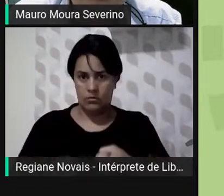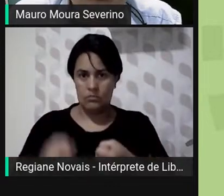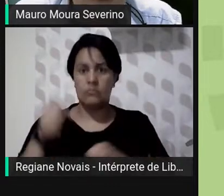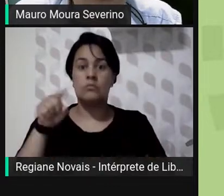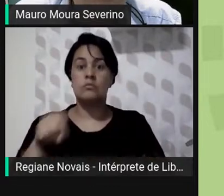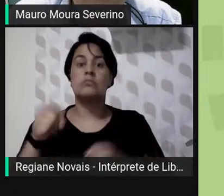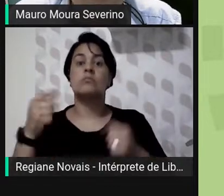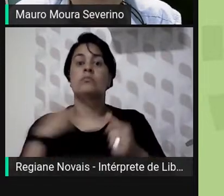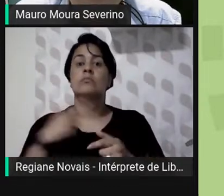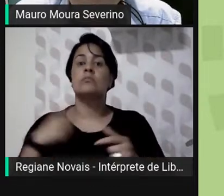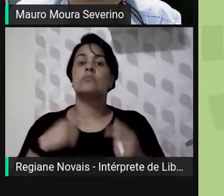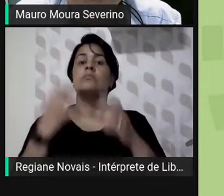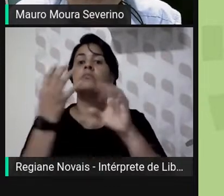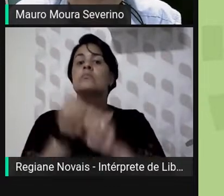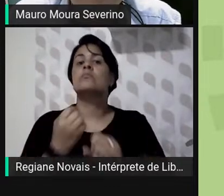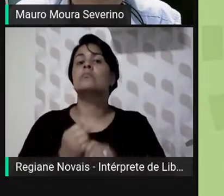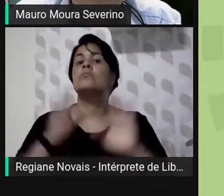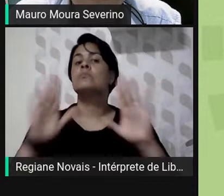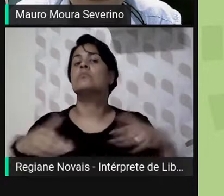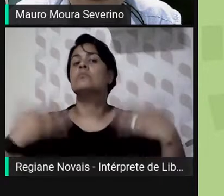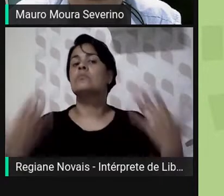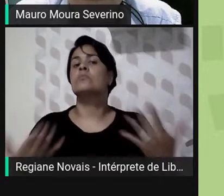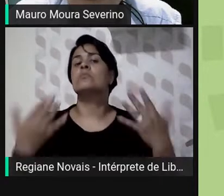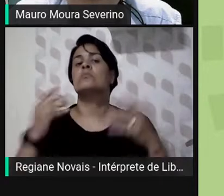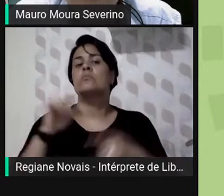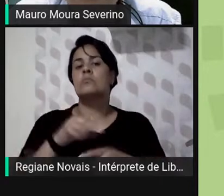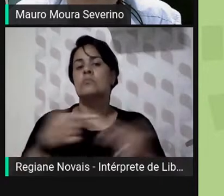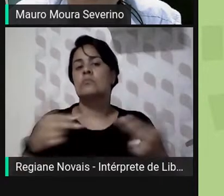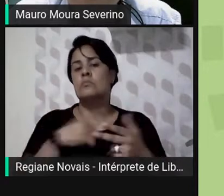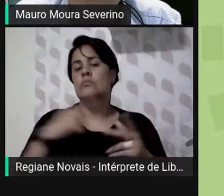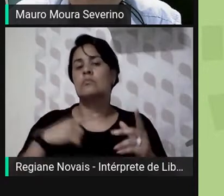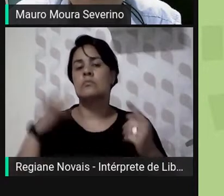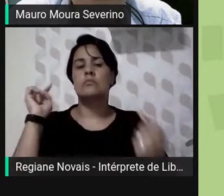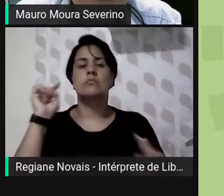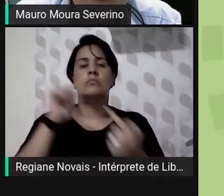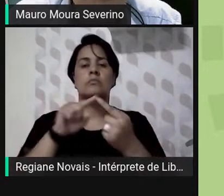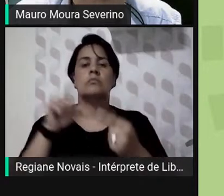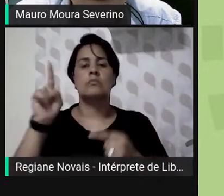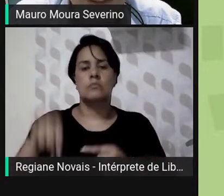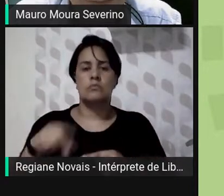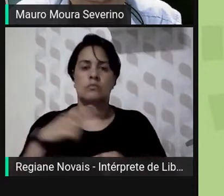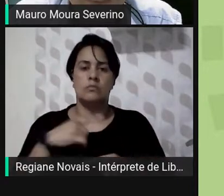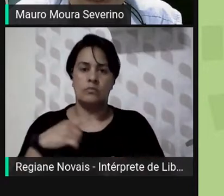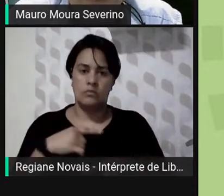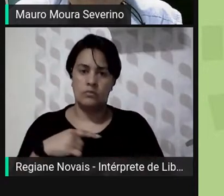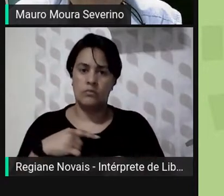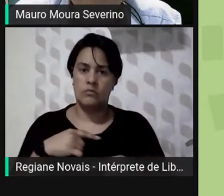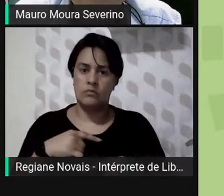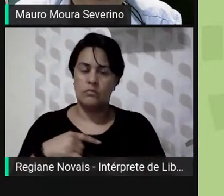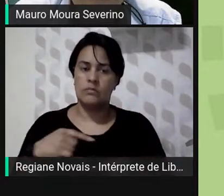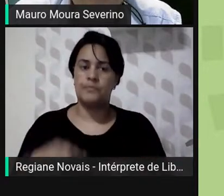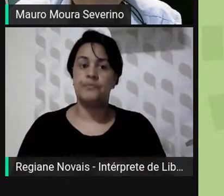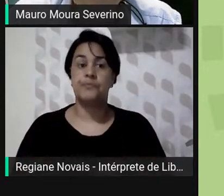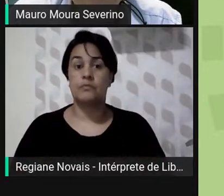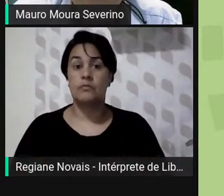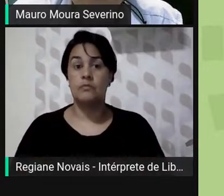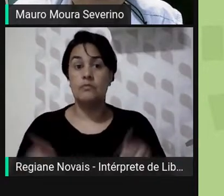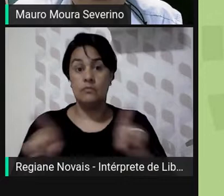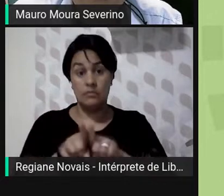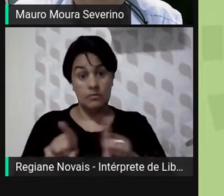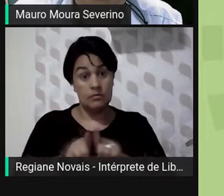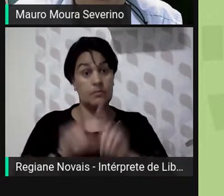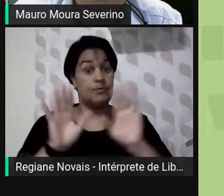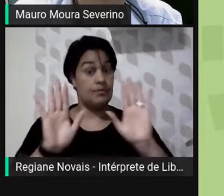quanto o resultado alcançou as metas e a expectativa, que são os indicadores de resultado. Via de regra,